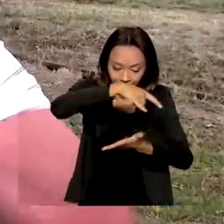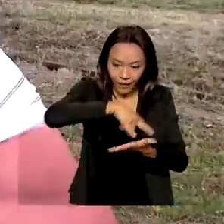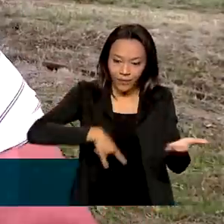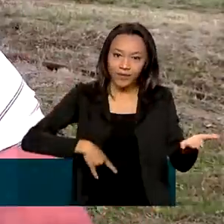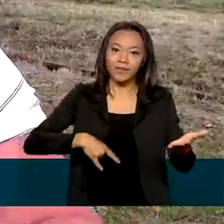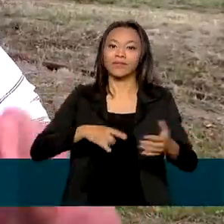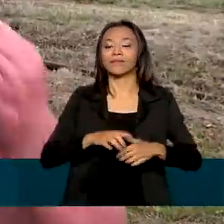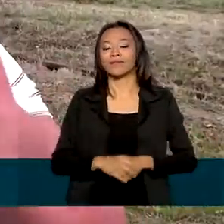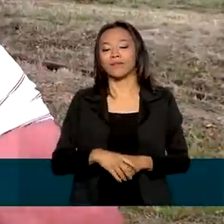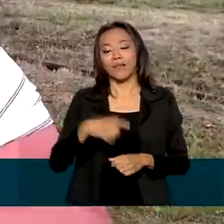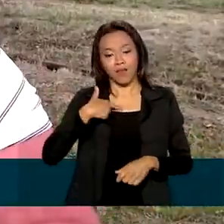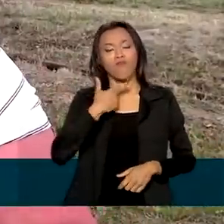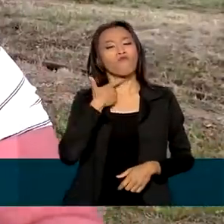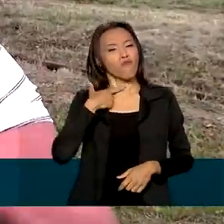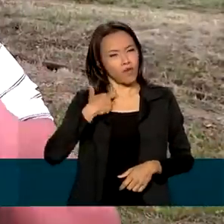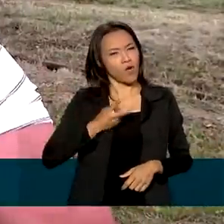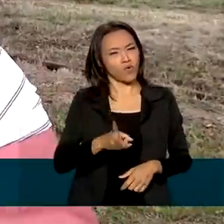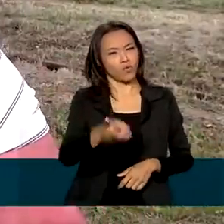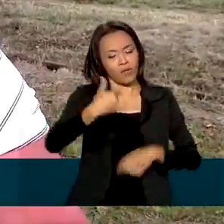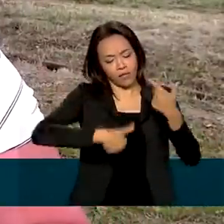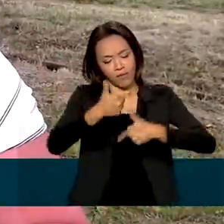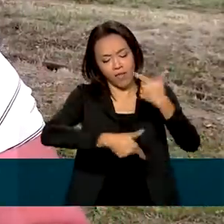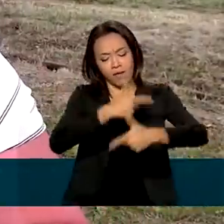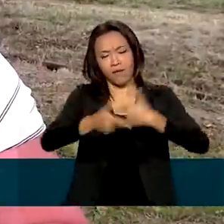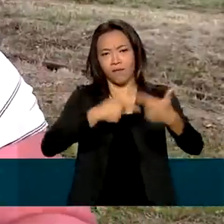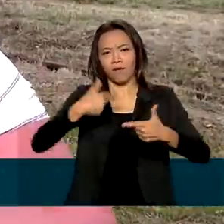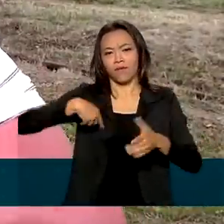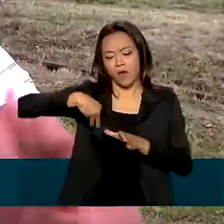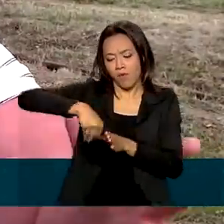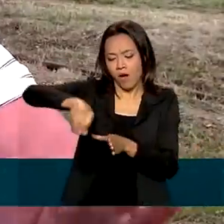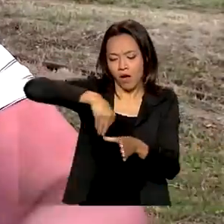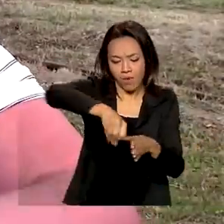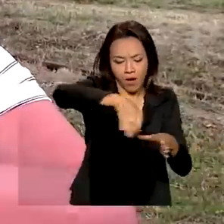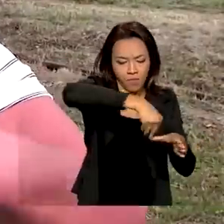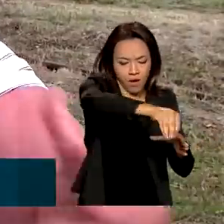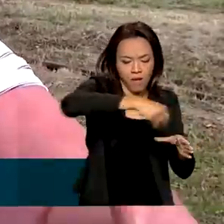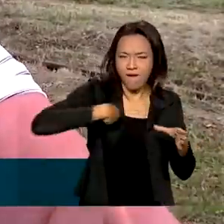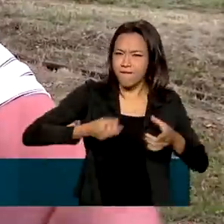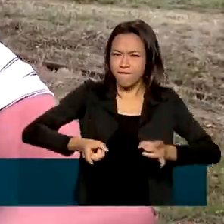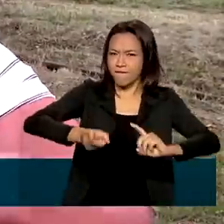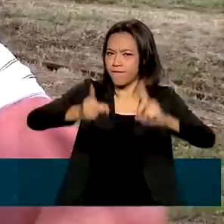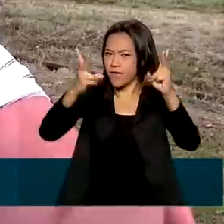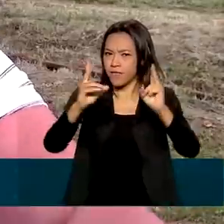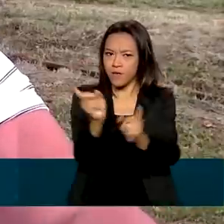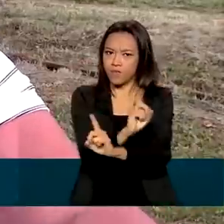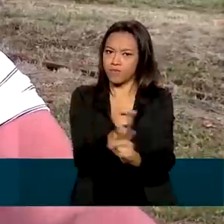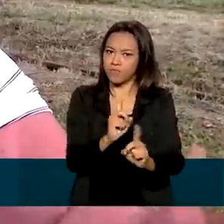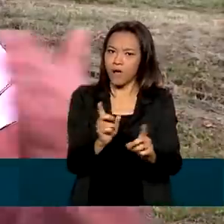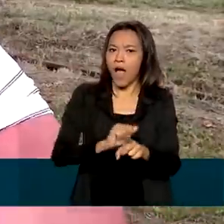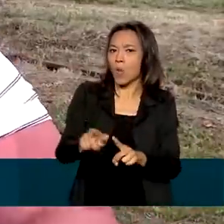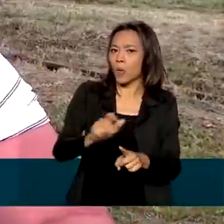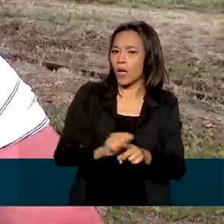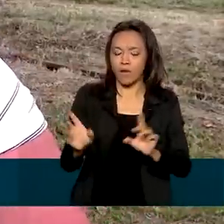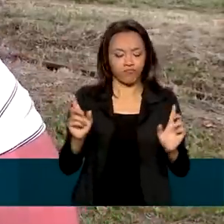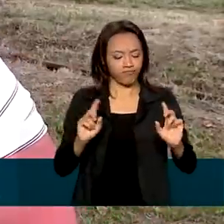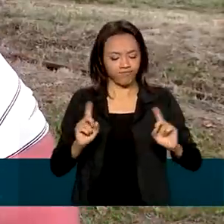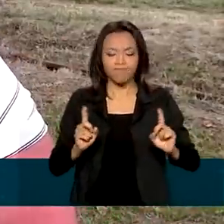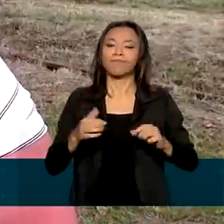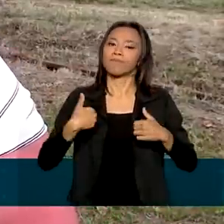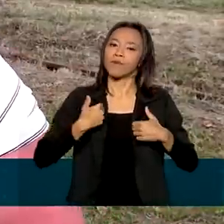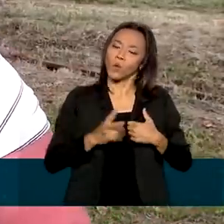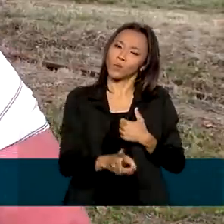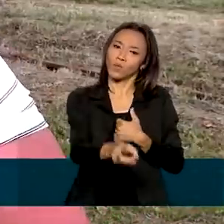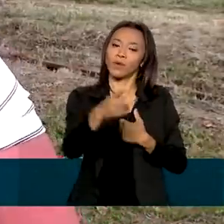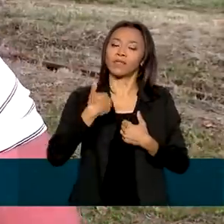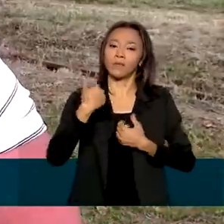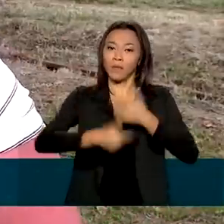é continuar trabalhando e produzindo e prosperando na minha terra. Não vender, não arrendar, não alugar. É continuar fazendo o que eu